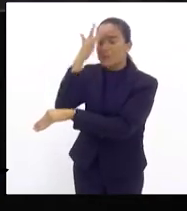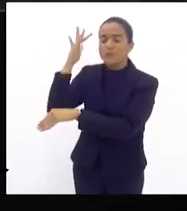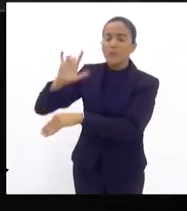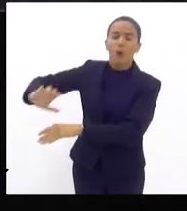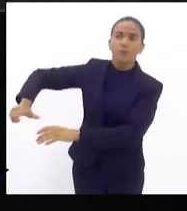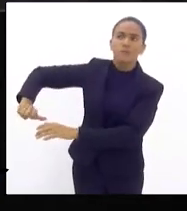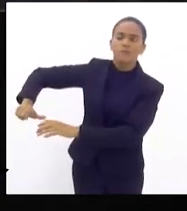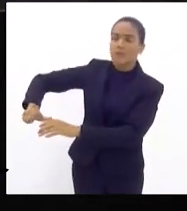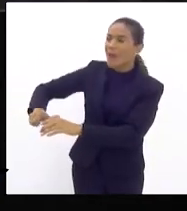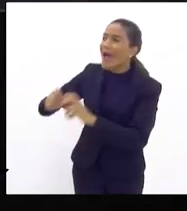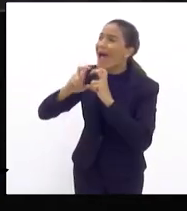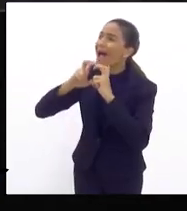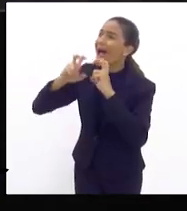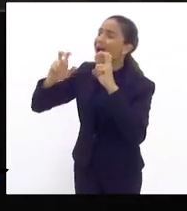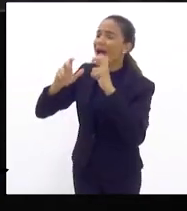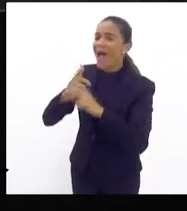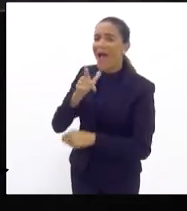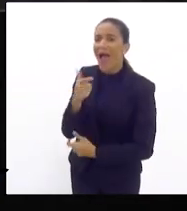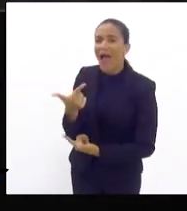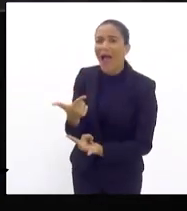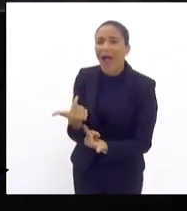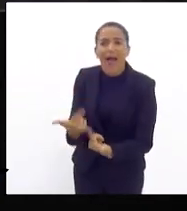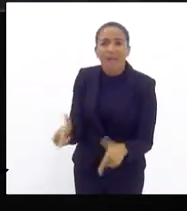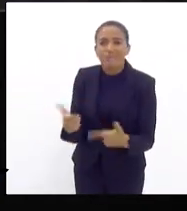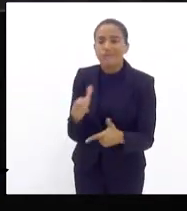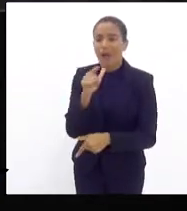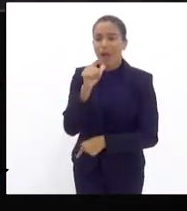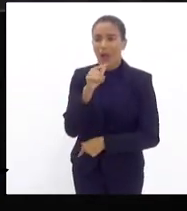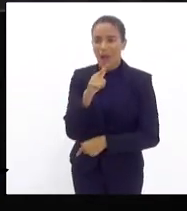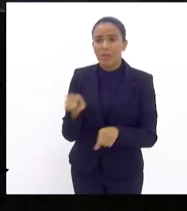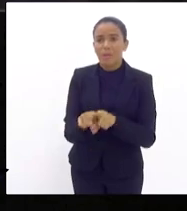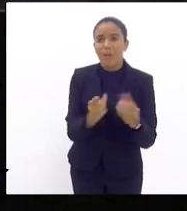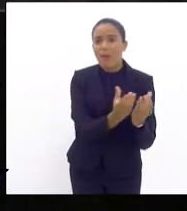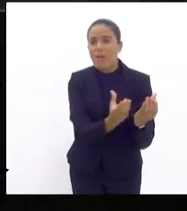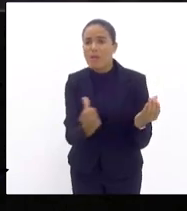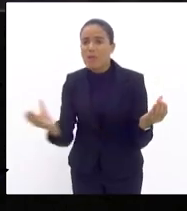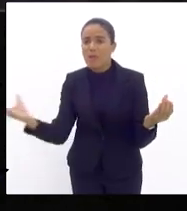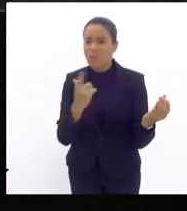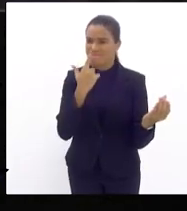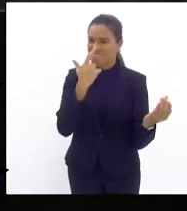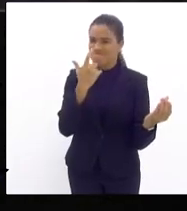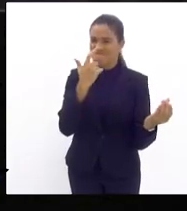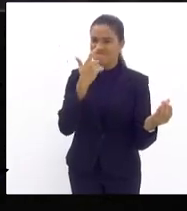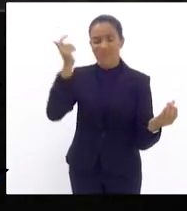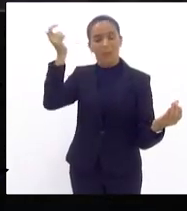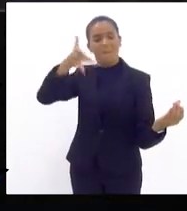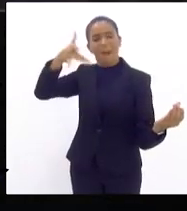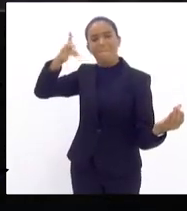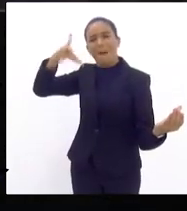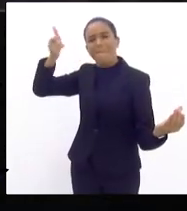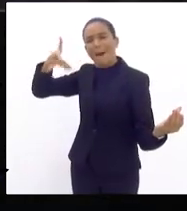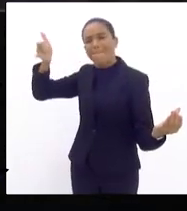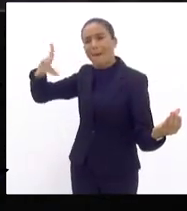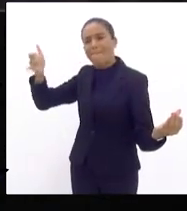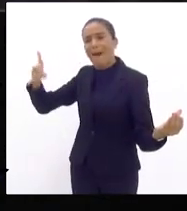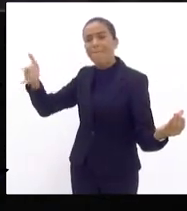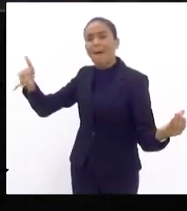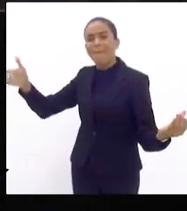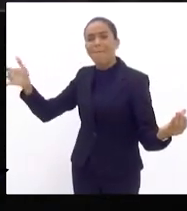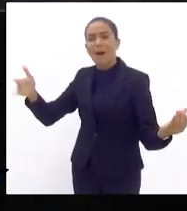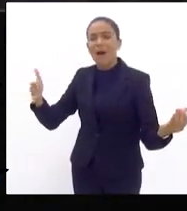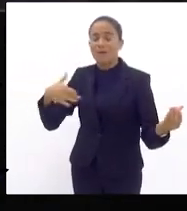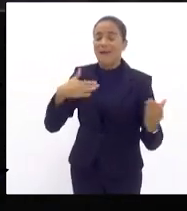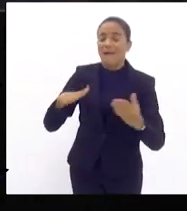e não tem saneamento básico que o nosso esgoto ou fica jogado nas valas abertas nas comunidades de